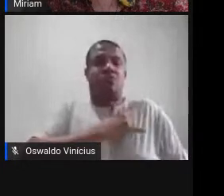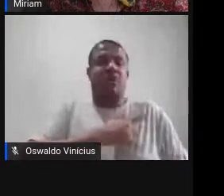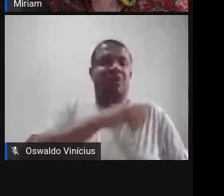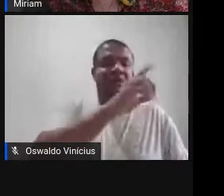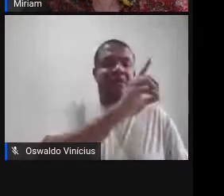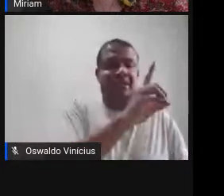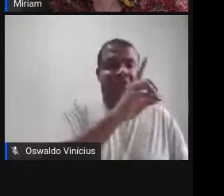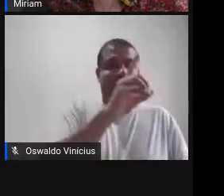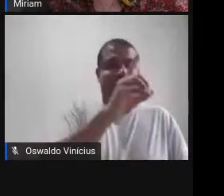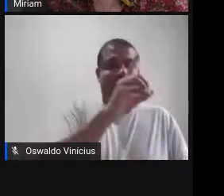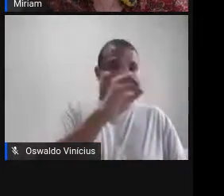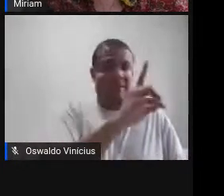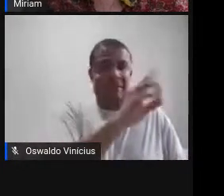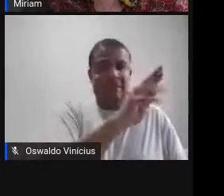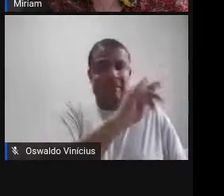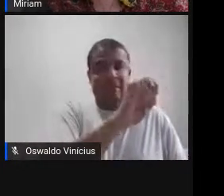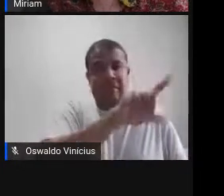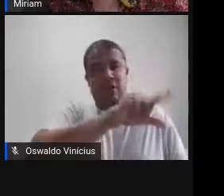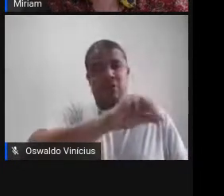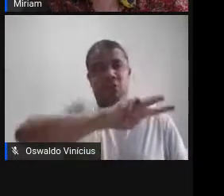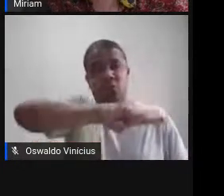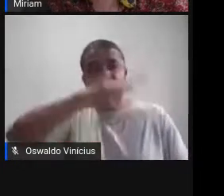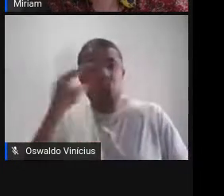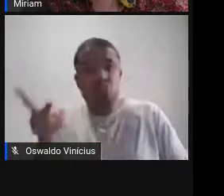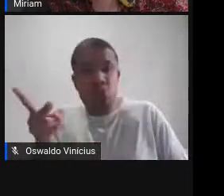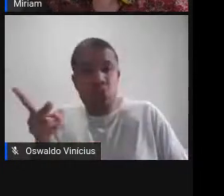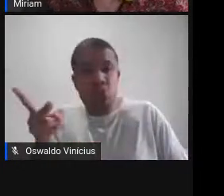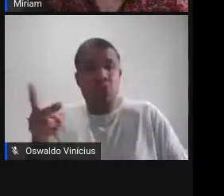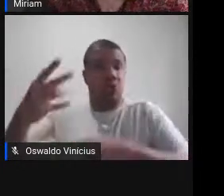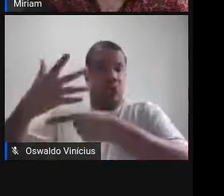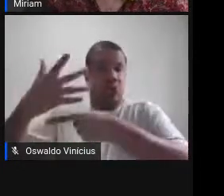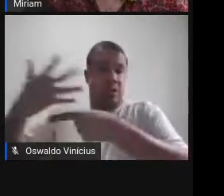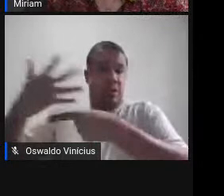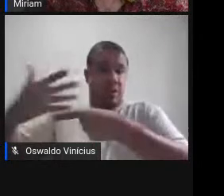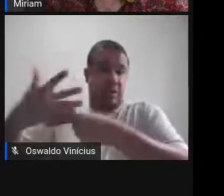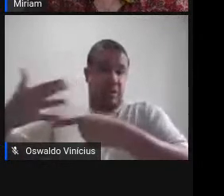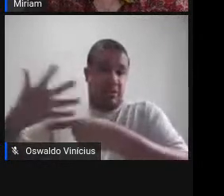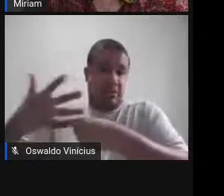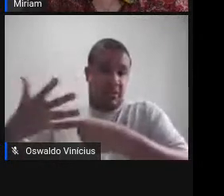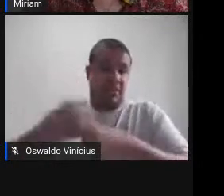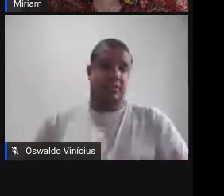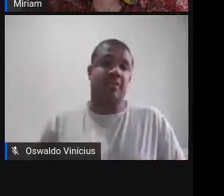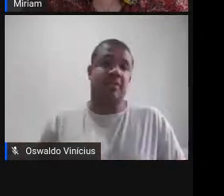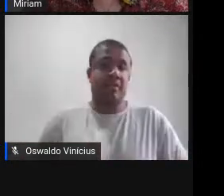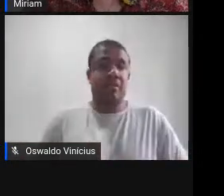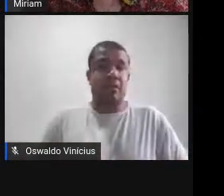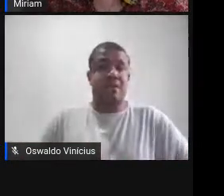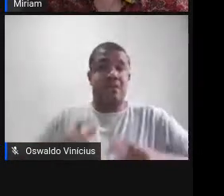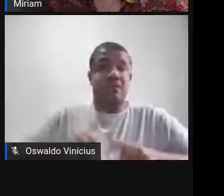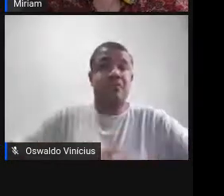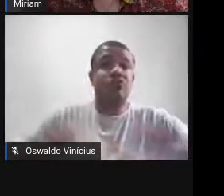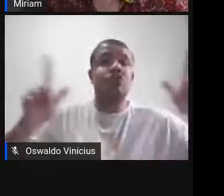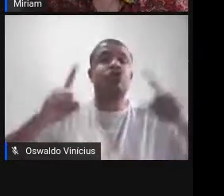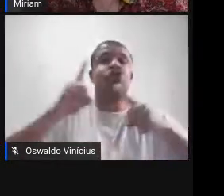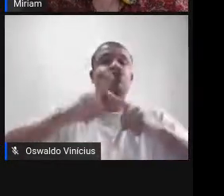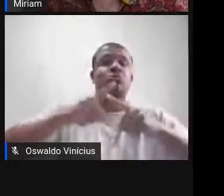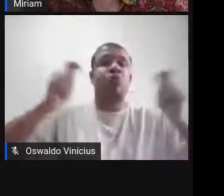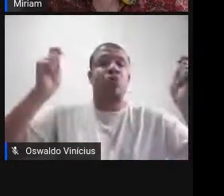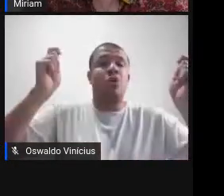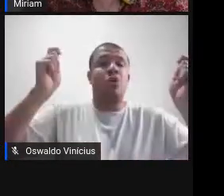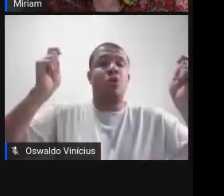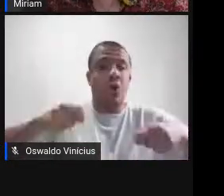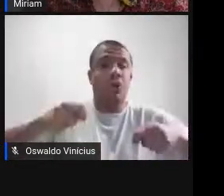BBC e veiculada na plataforma de streaming Netflix. Essa ampla gama de possibilidades de objetos de